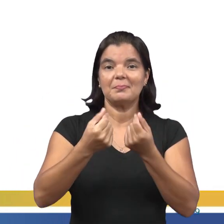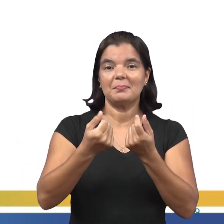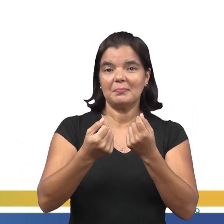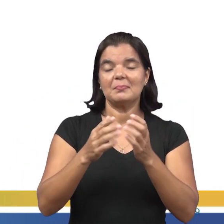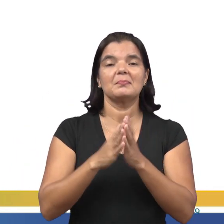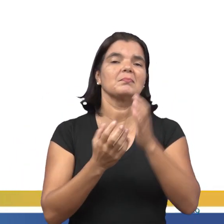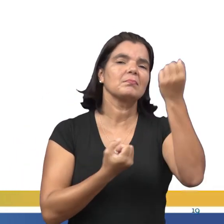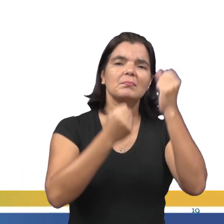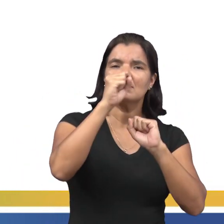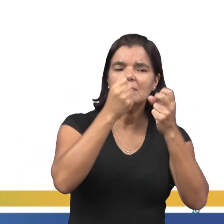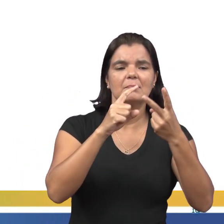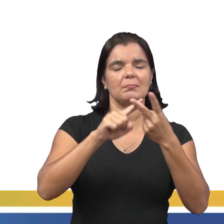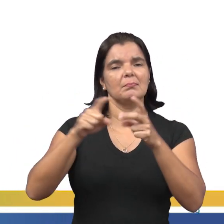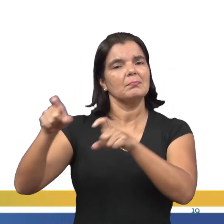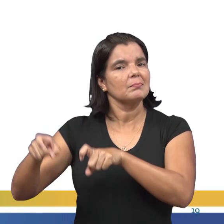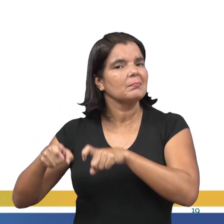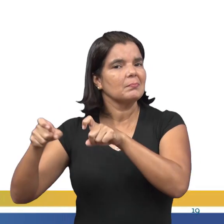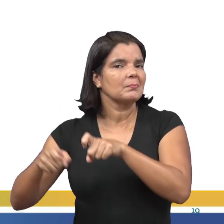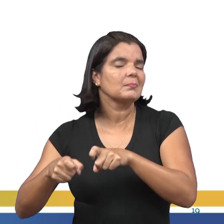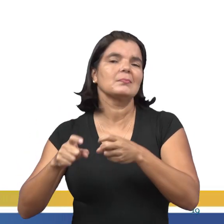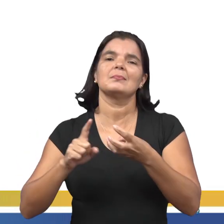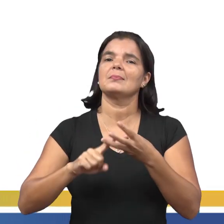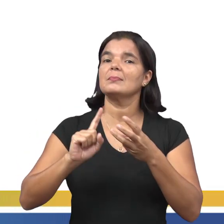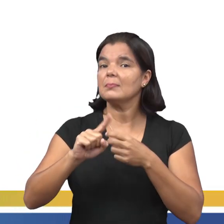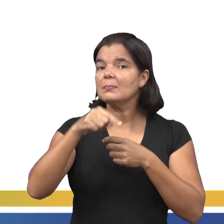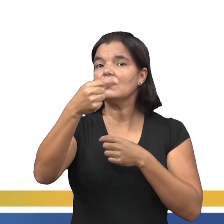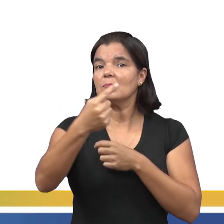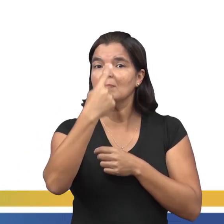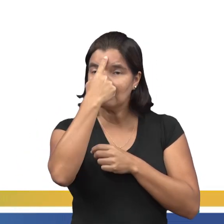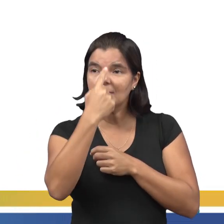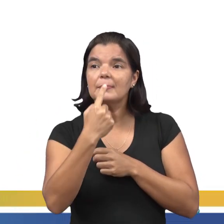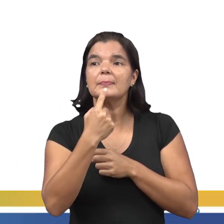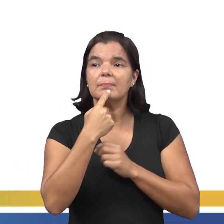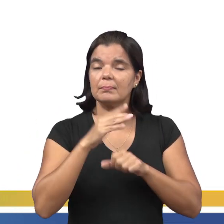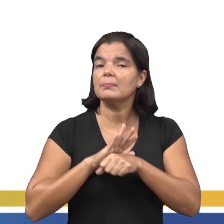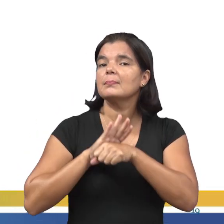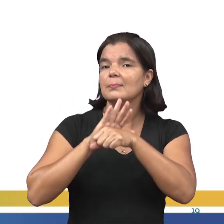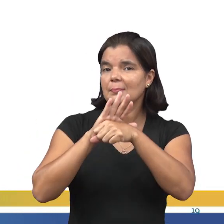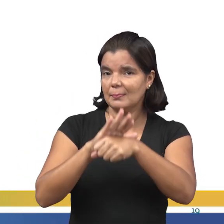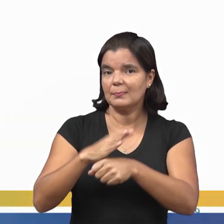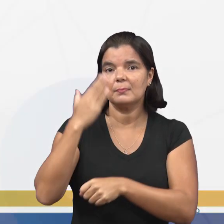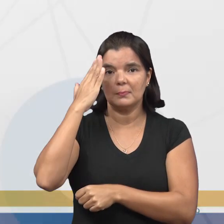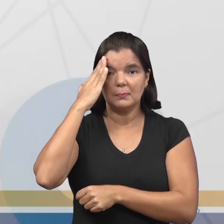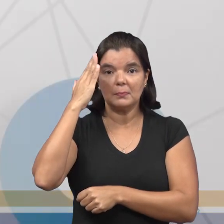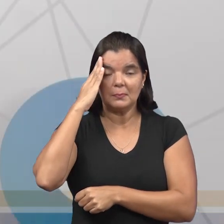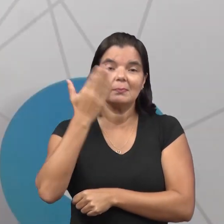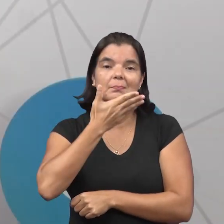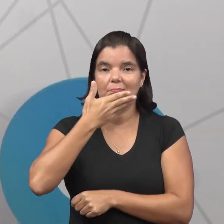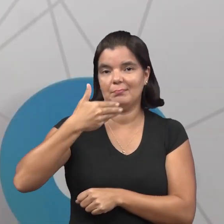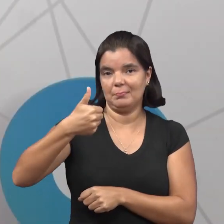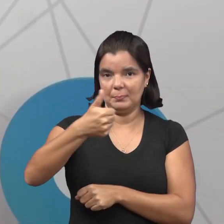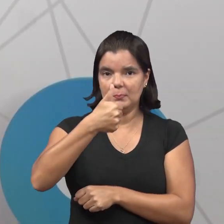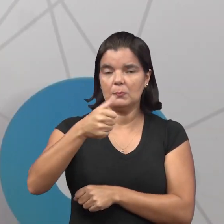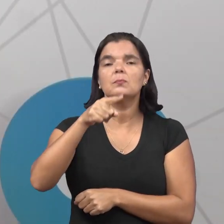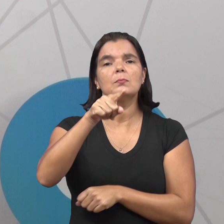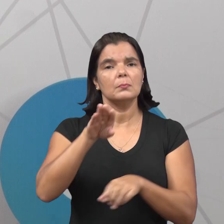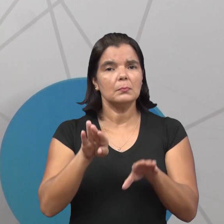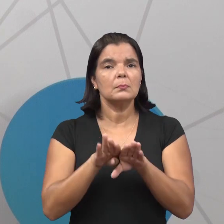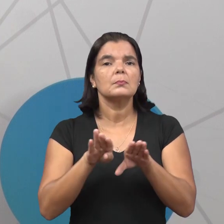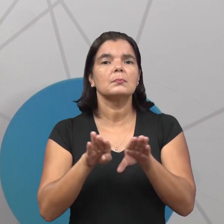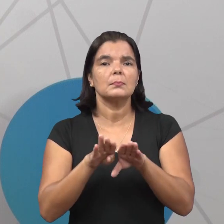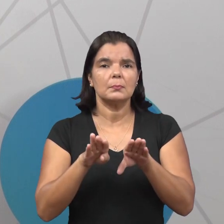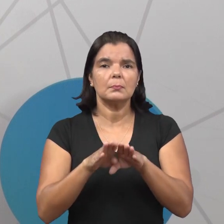Industrial, agropecuária, entre outros. A ilustração aí nos ajuda a entender essa dimensão. Você também